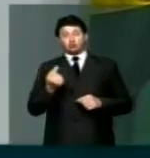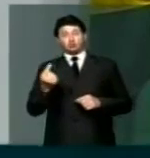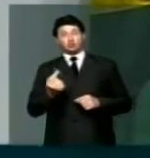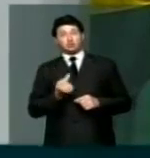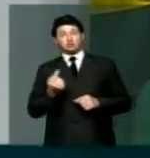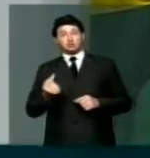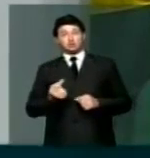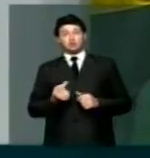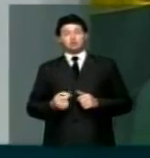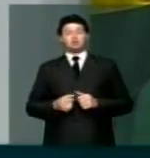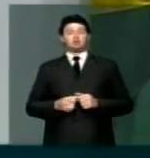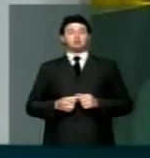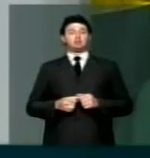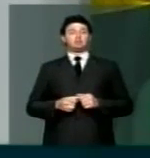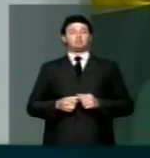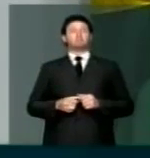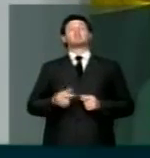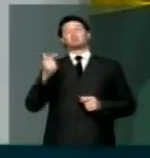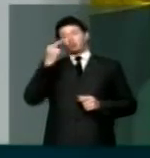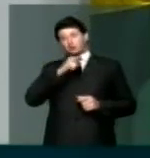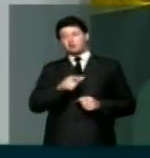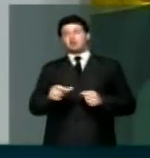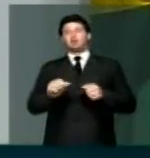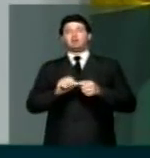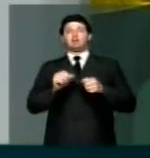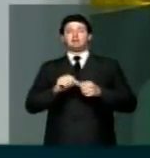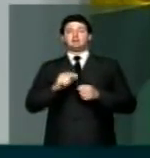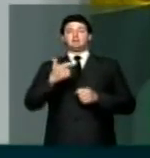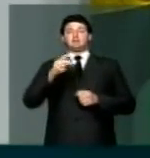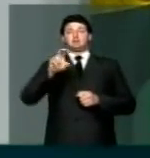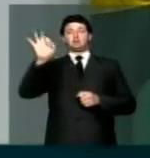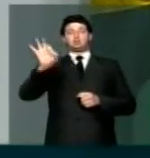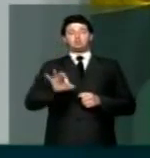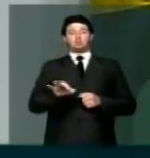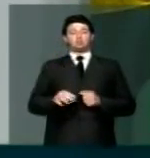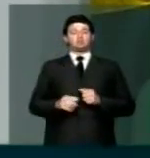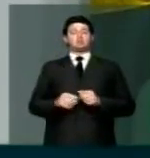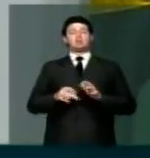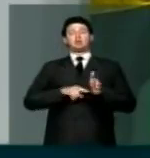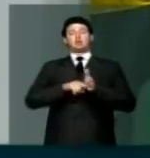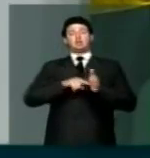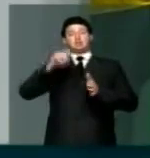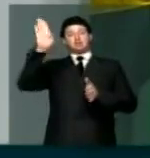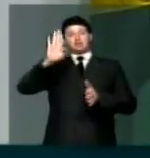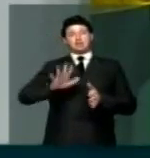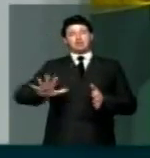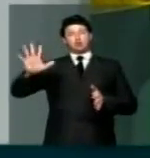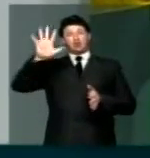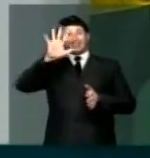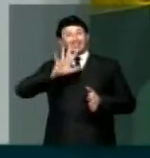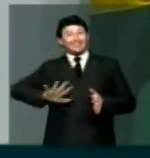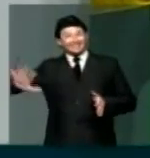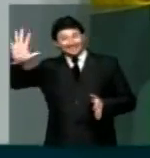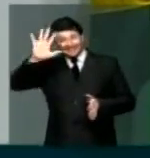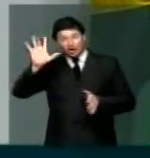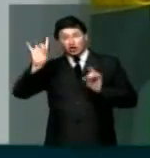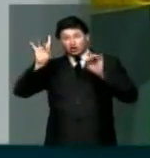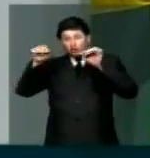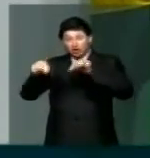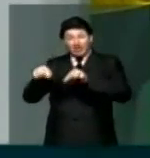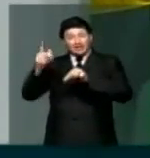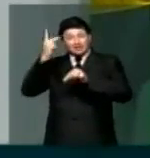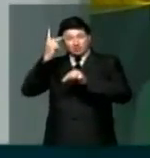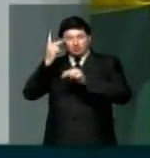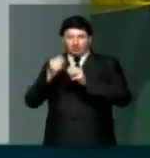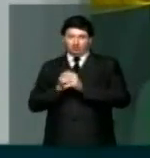sozinha, consegue produzir 25% da pesquisa nacional, a Universidade de